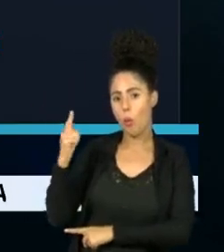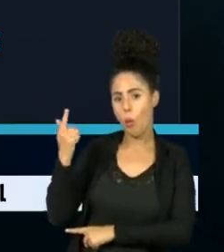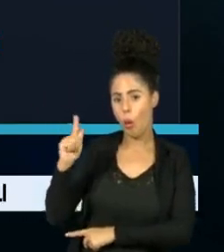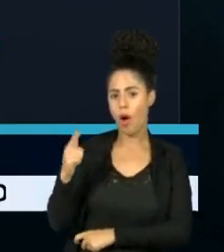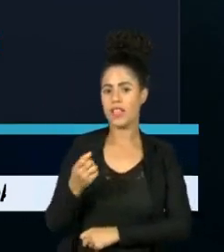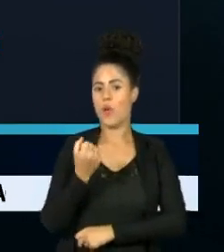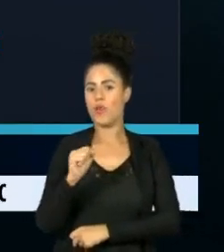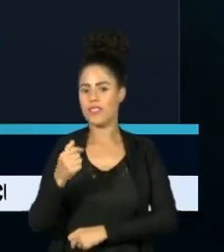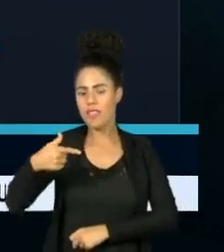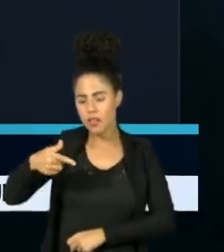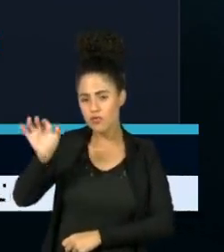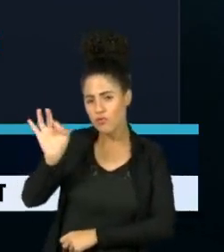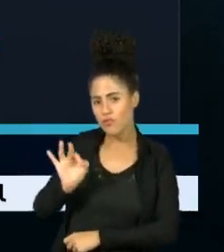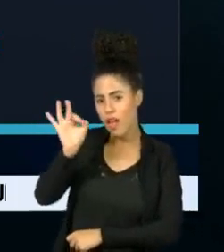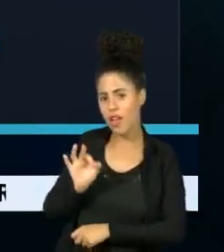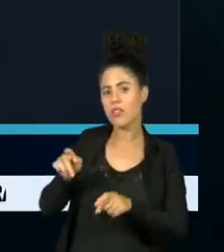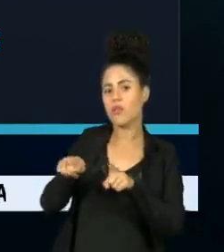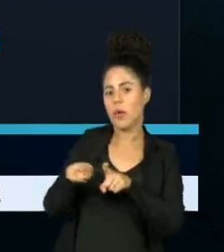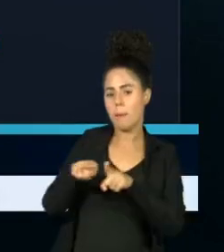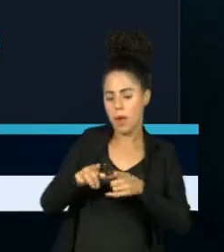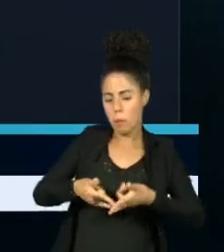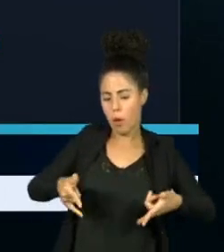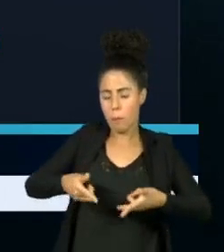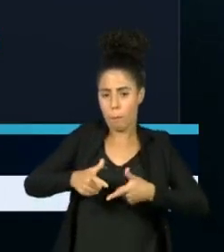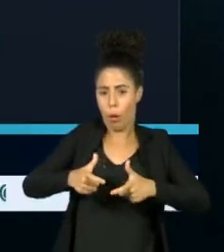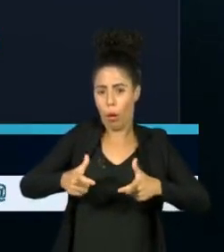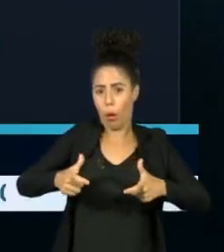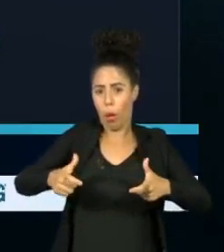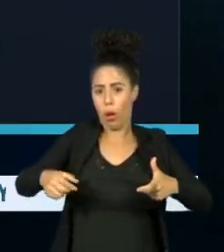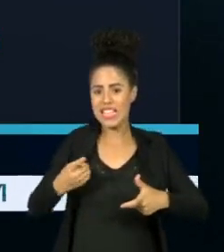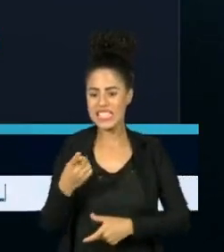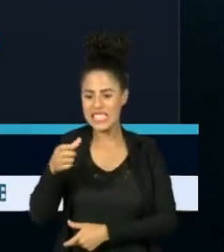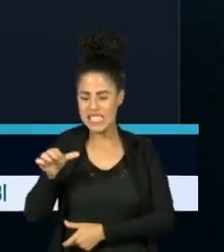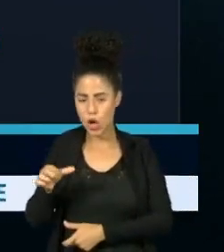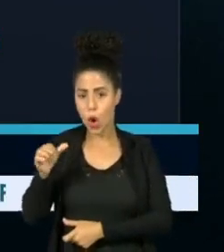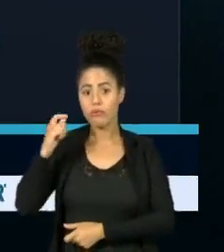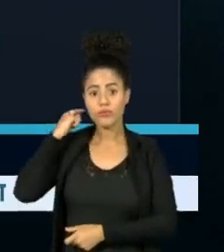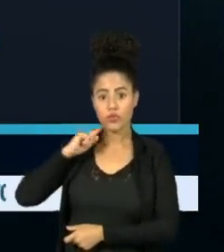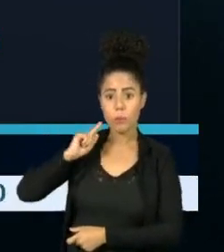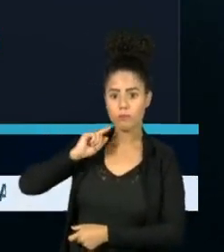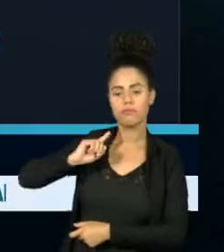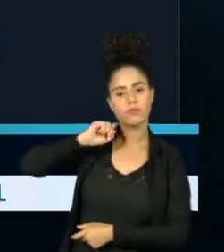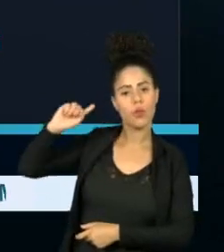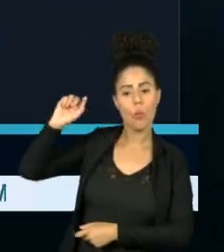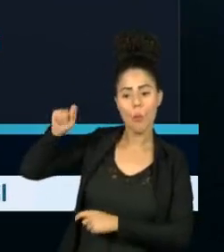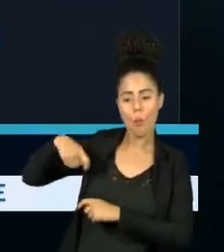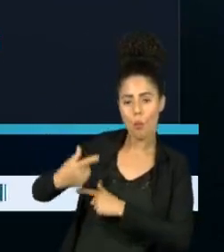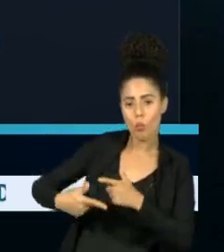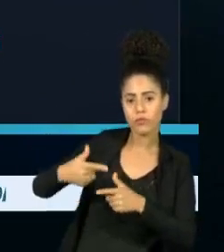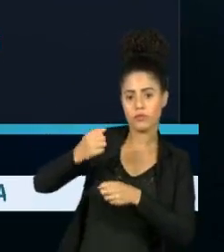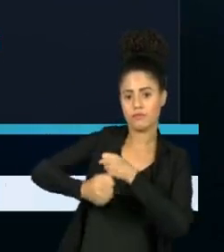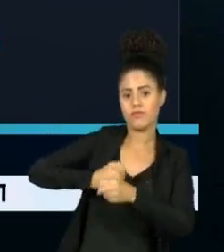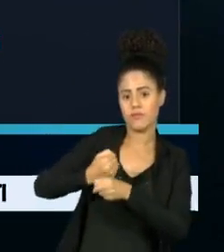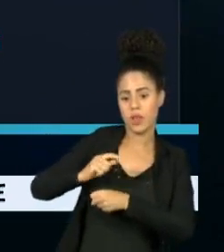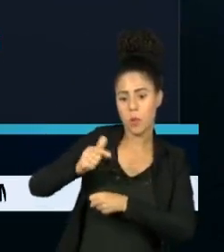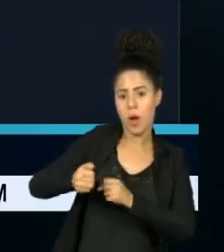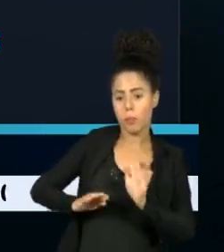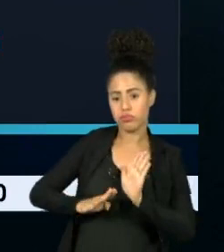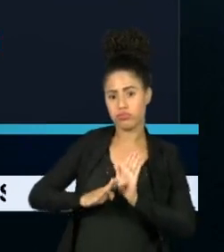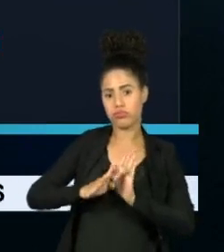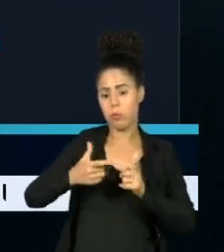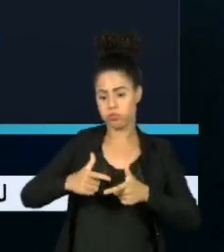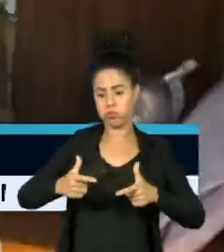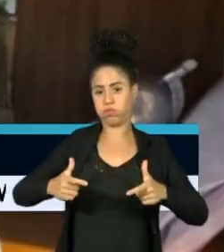87%. Uma ocupação maior que em 19 de abril do ano passado, durante o auge da segunda